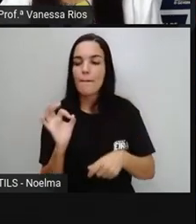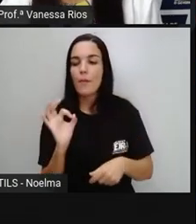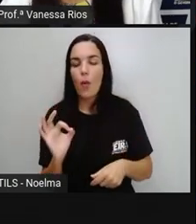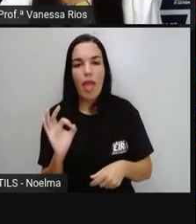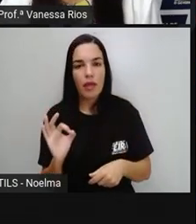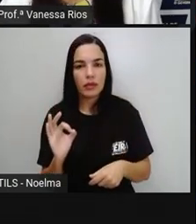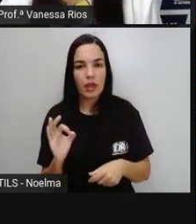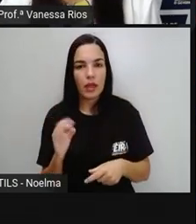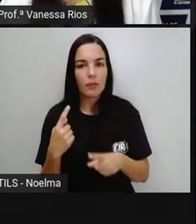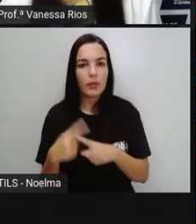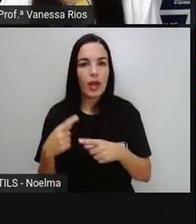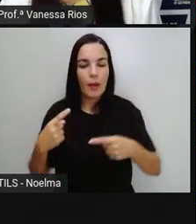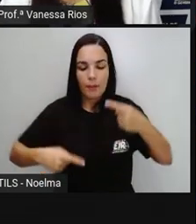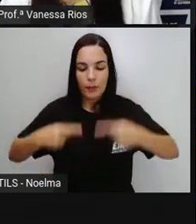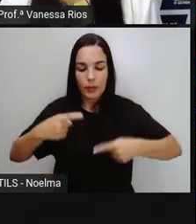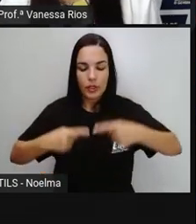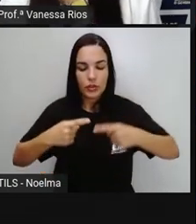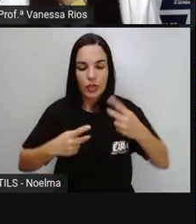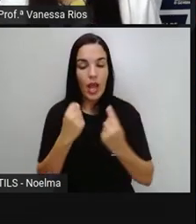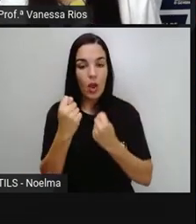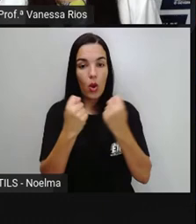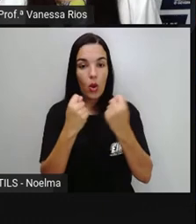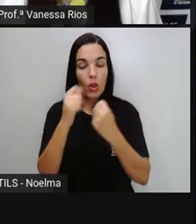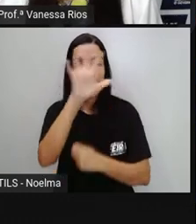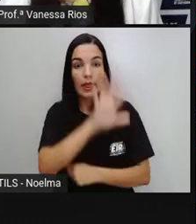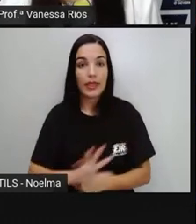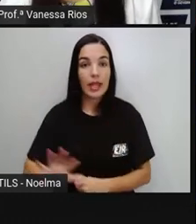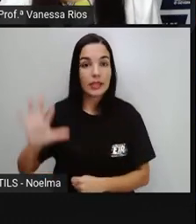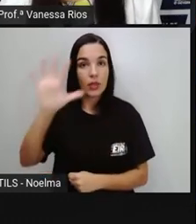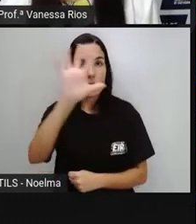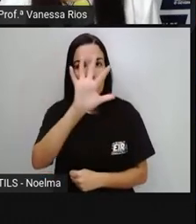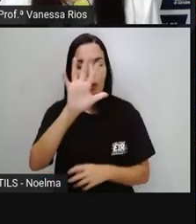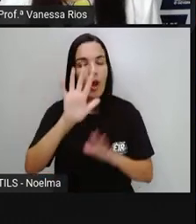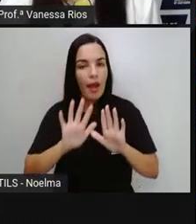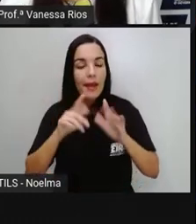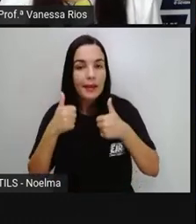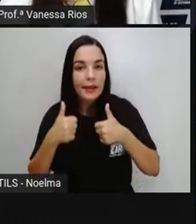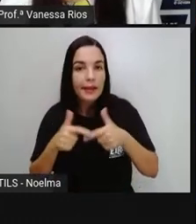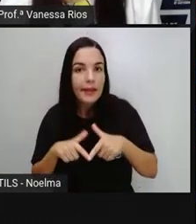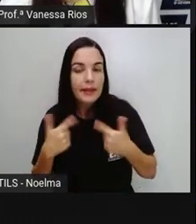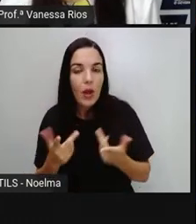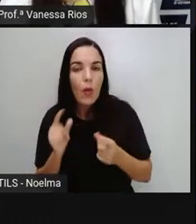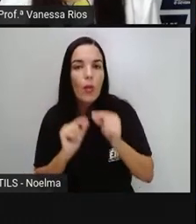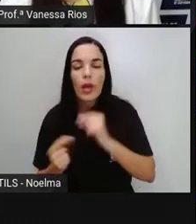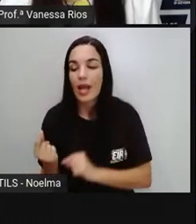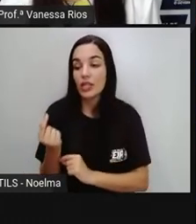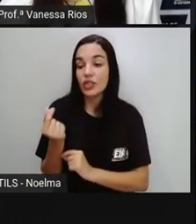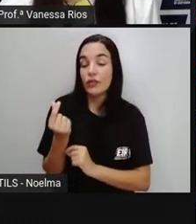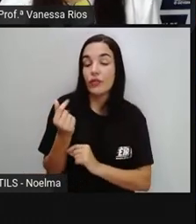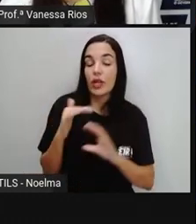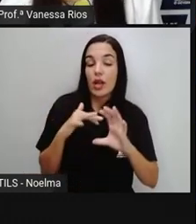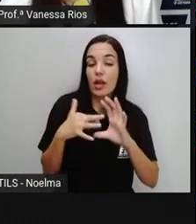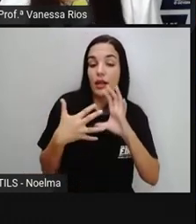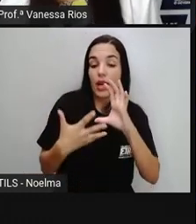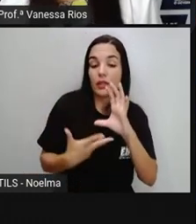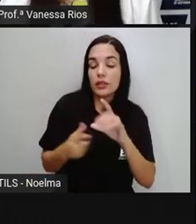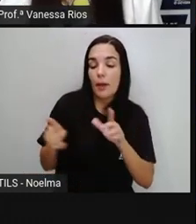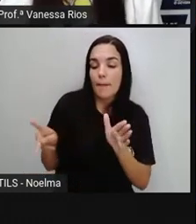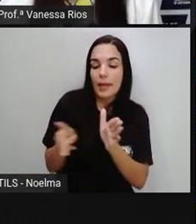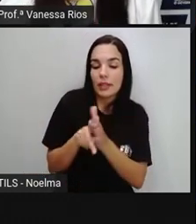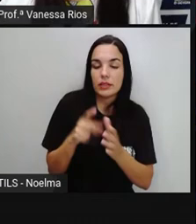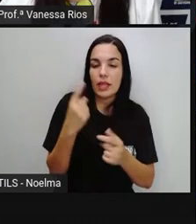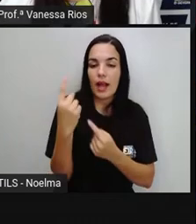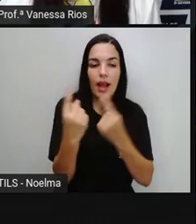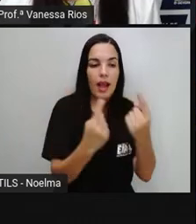Como parte Da política Econômica Nacional Então os sistemas Monetários São característicos De cada